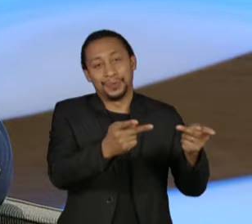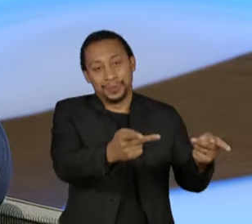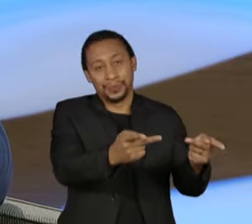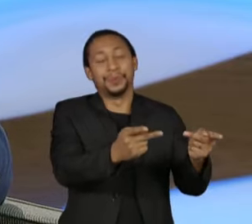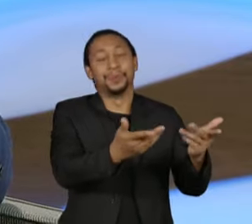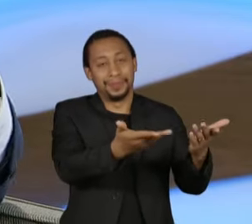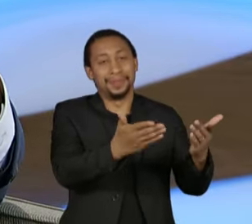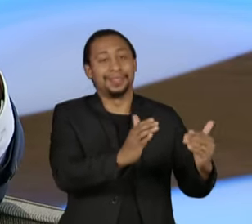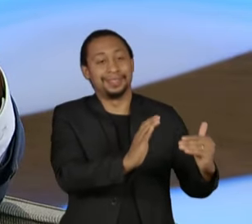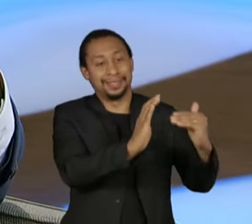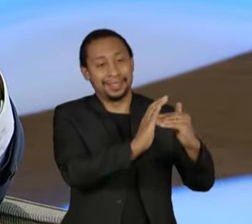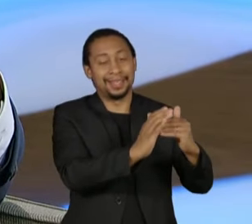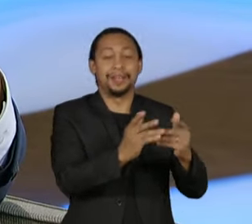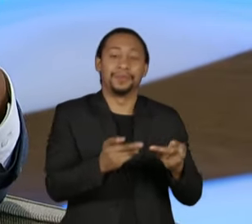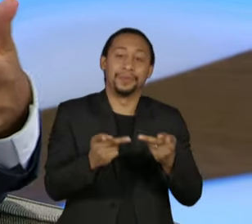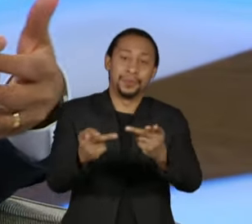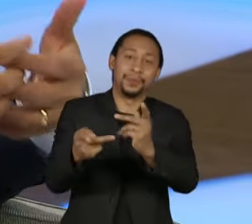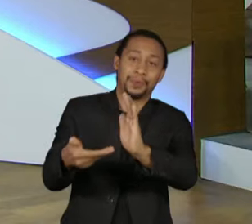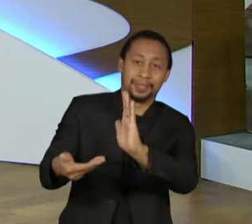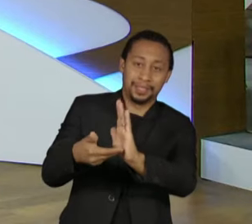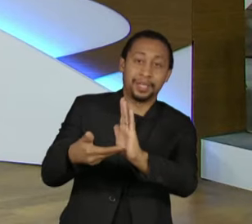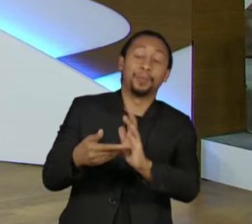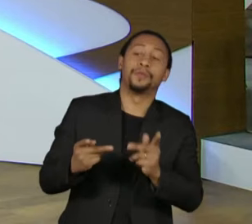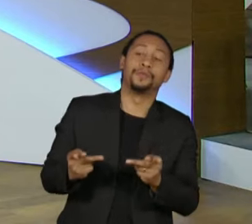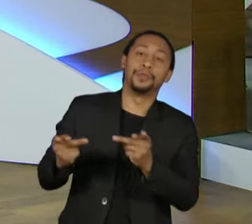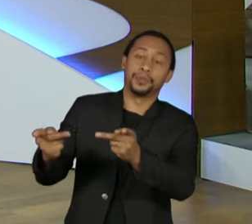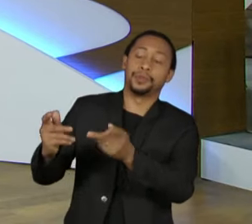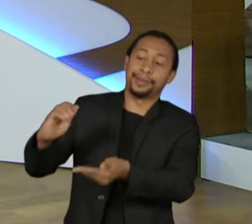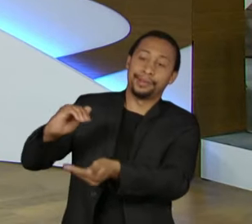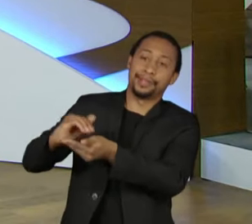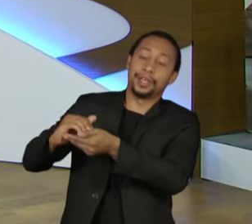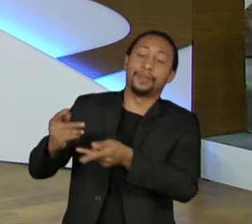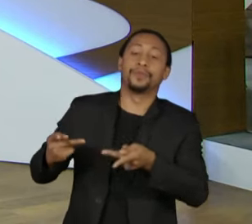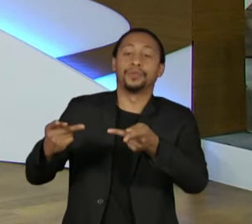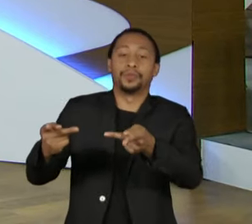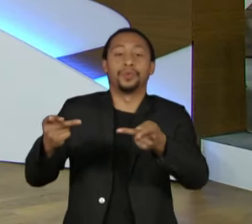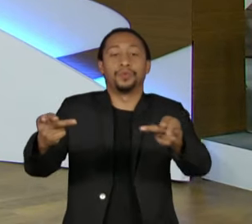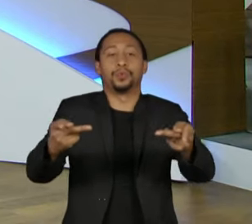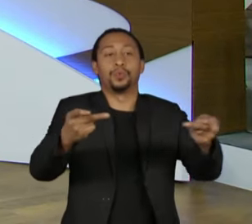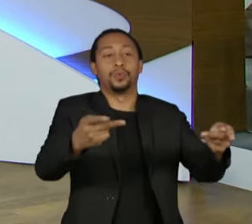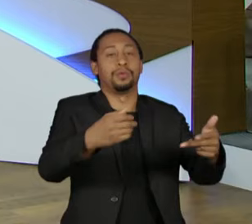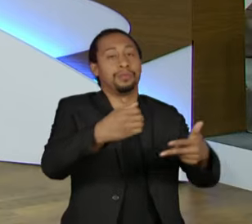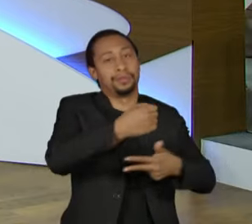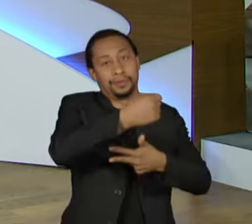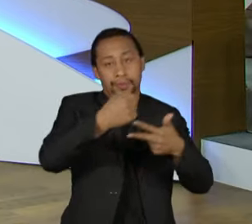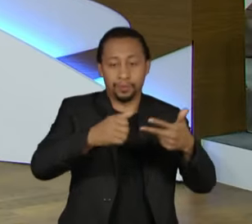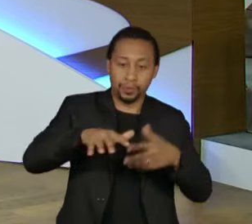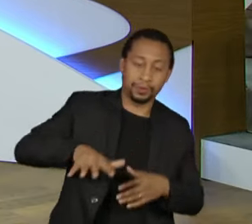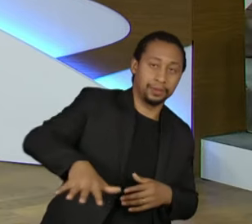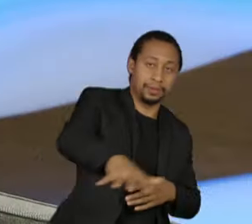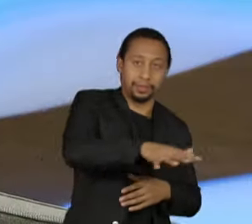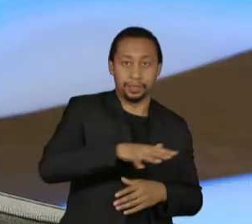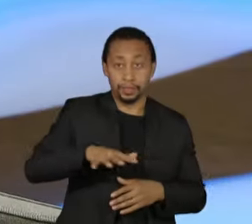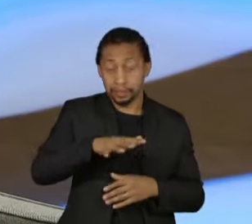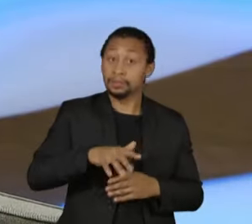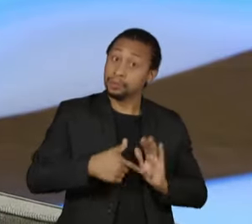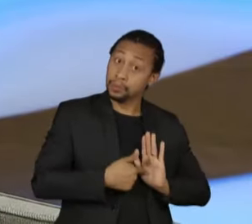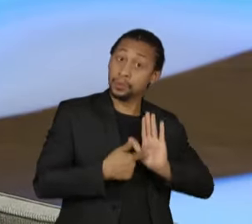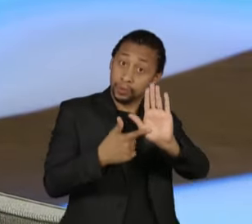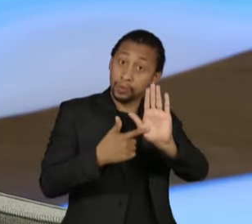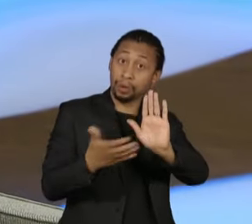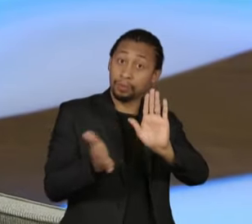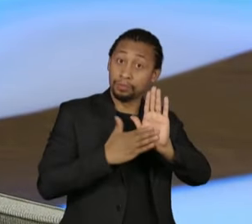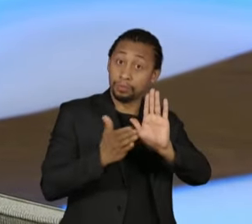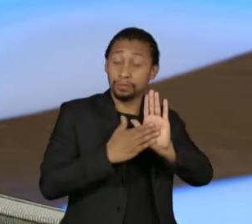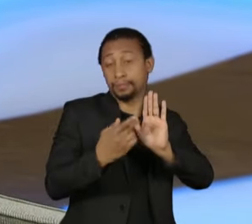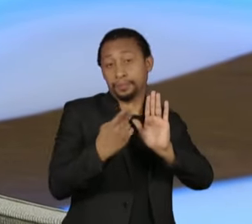poderes, ali foi colocada a opção da PEC, a opção de ter o